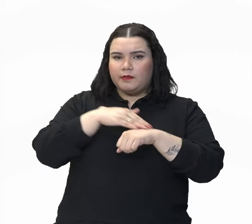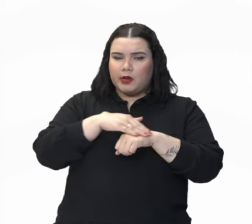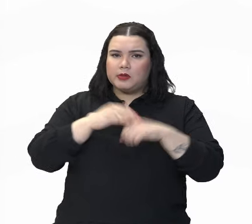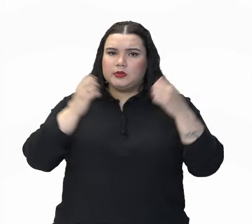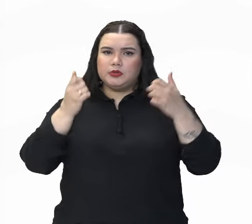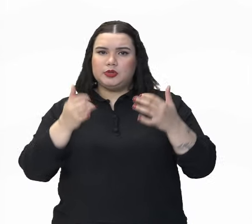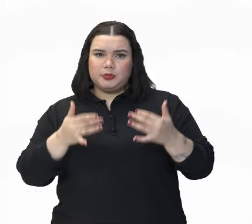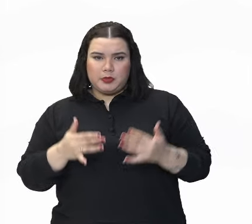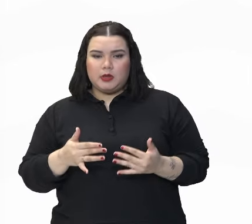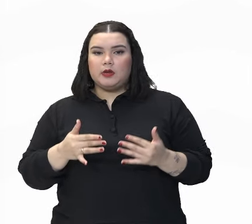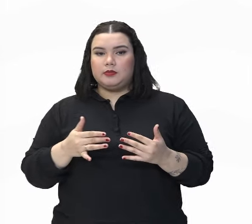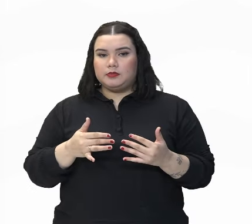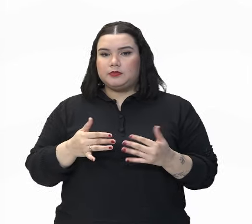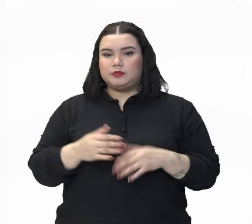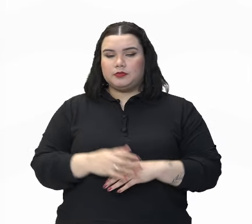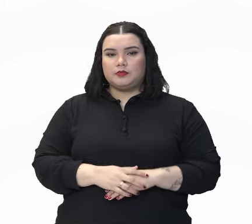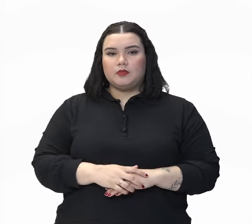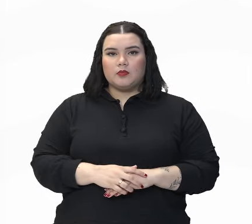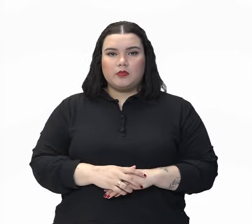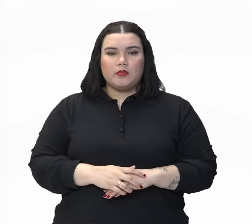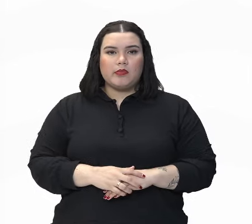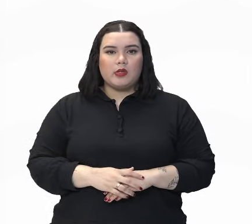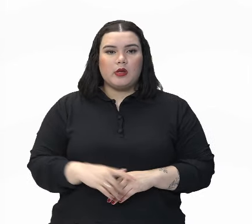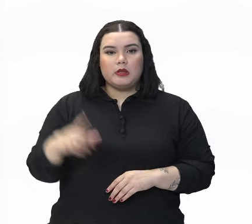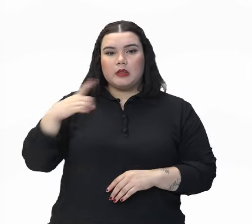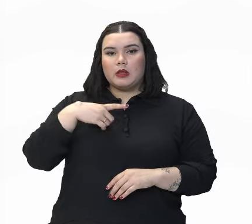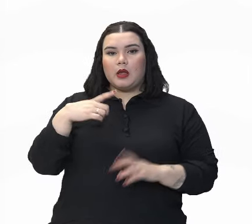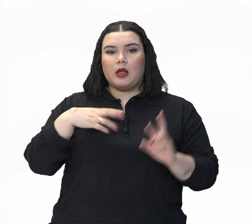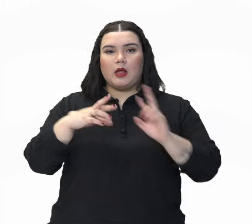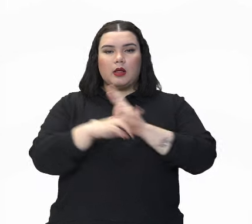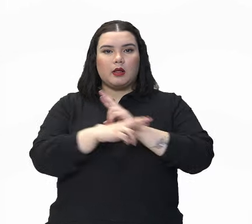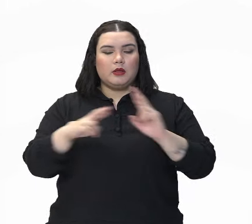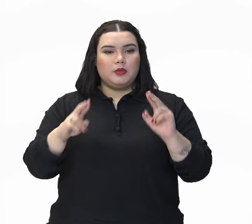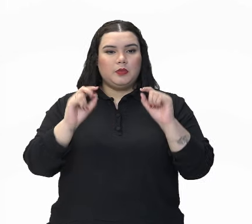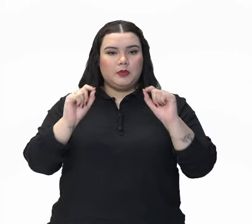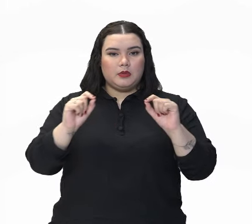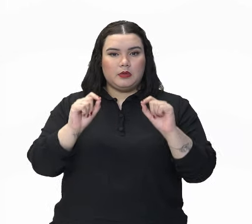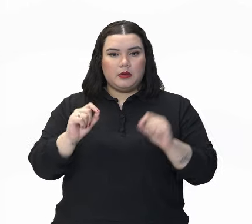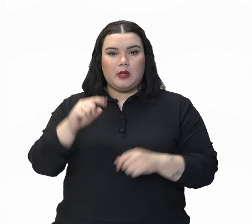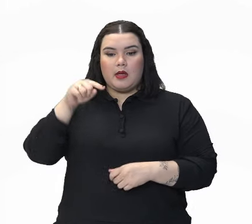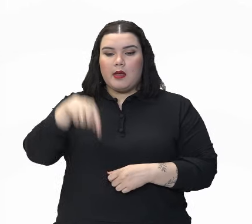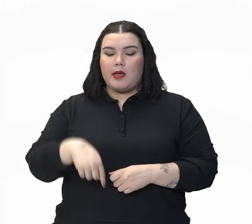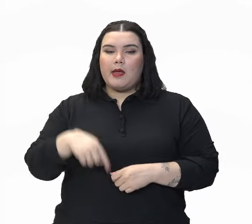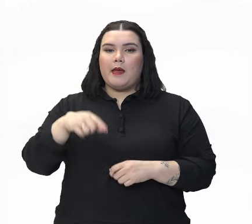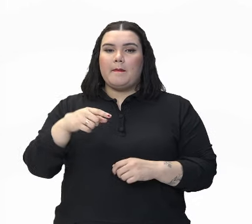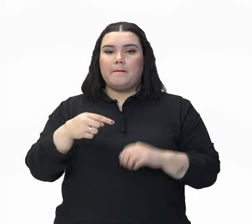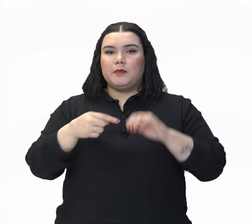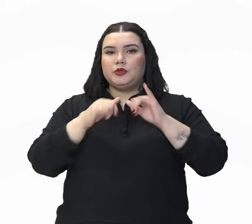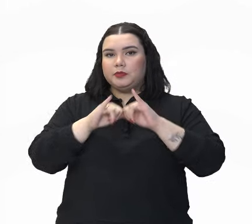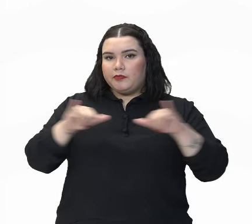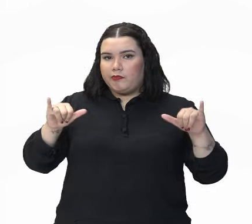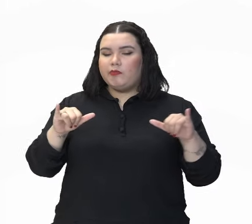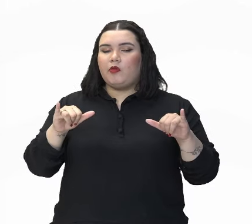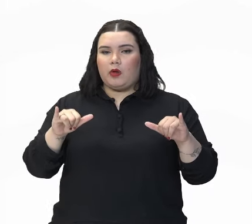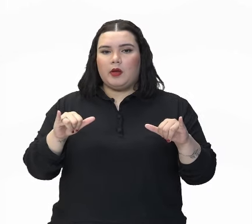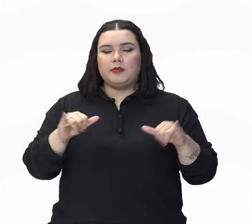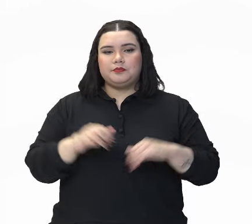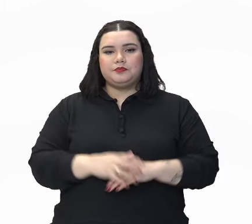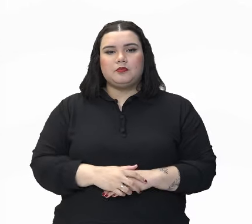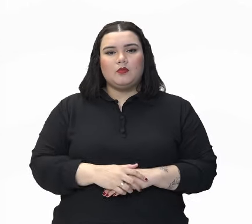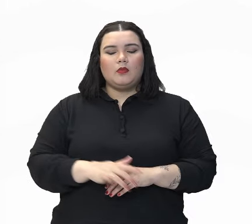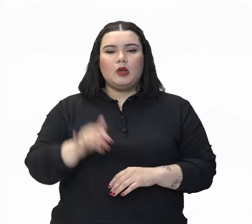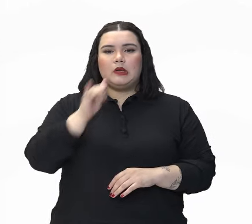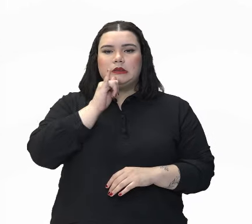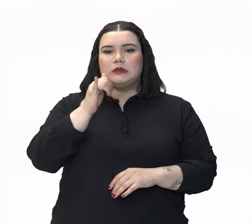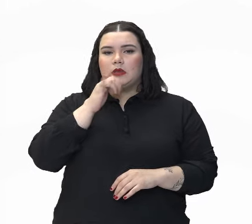intenção, ela vem com relação ao que se quer transmitir. O discurso pode ter a